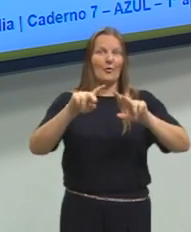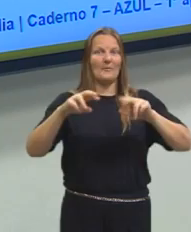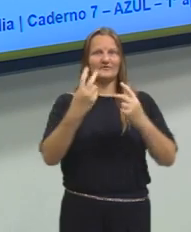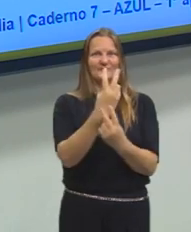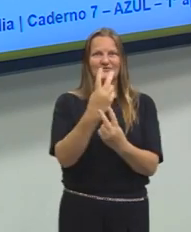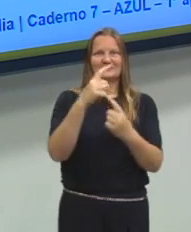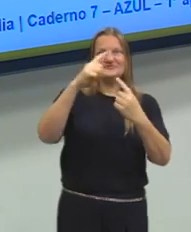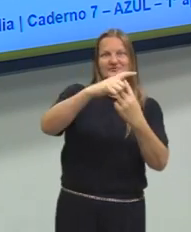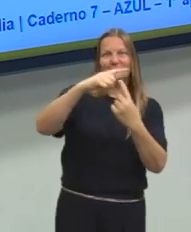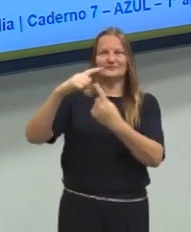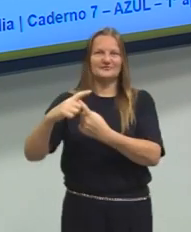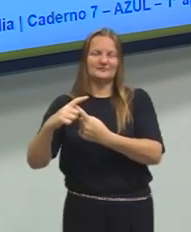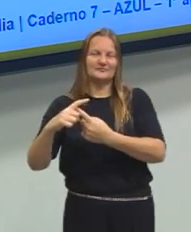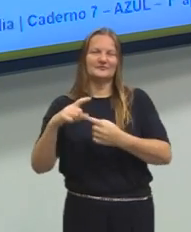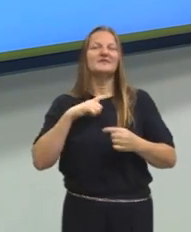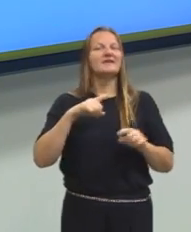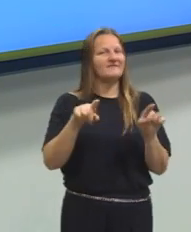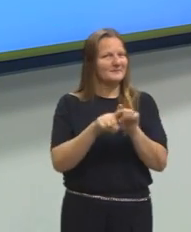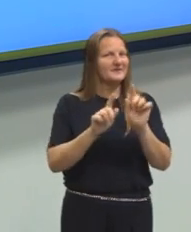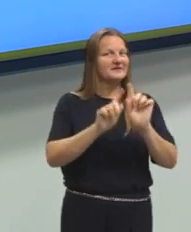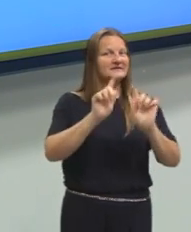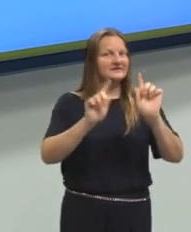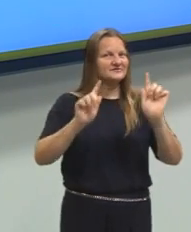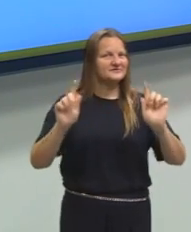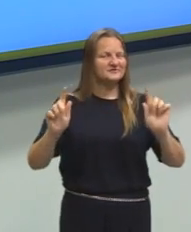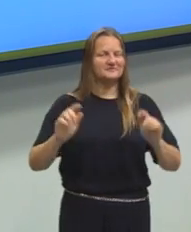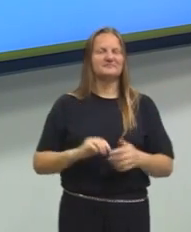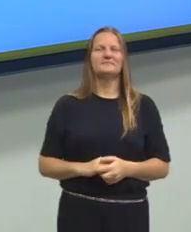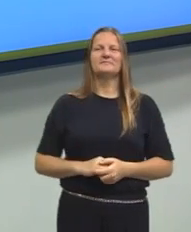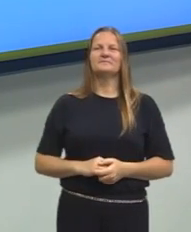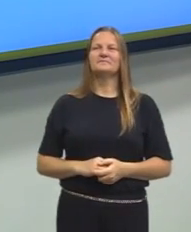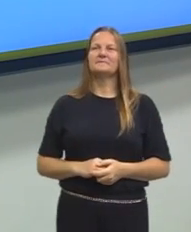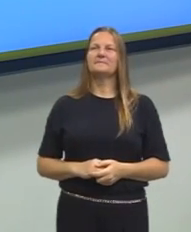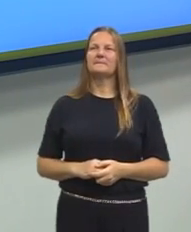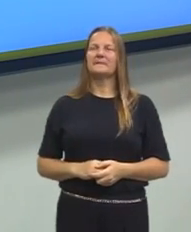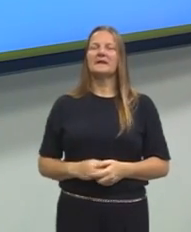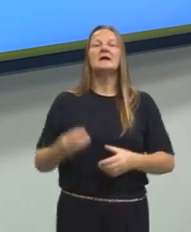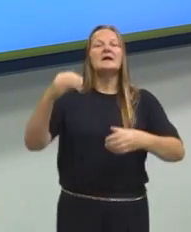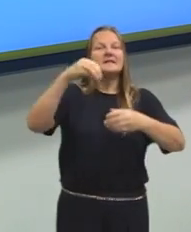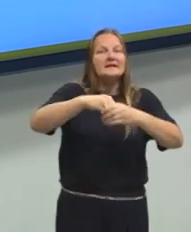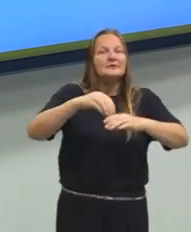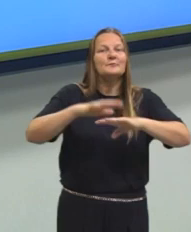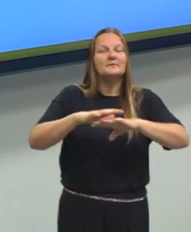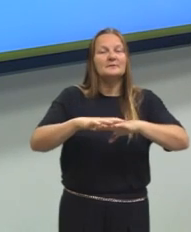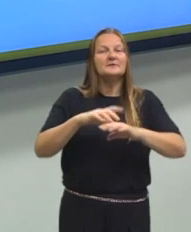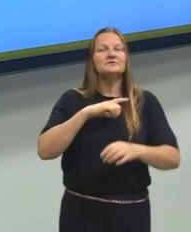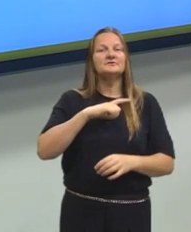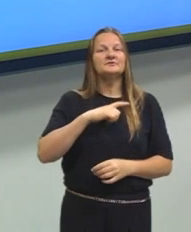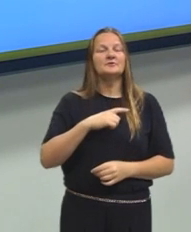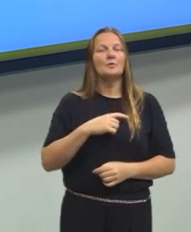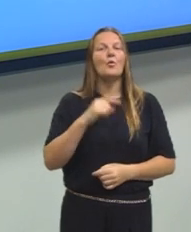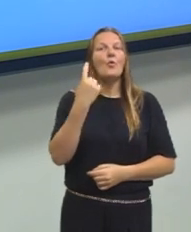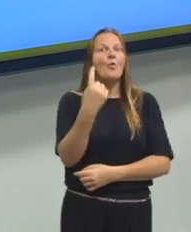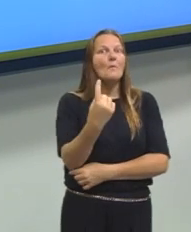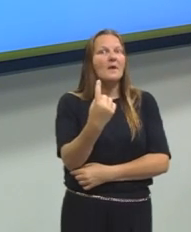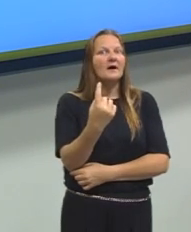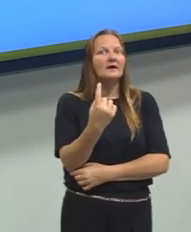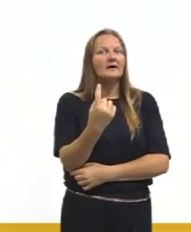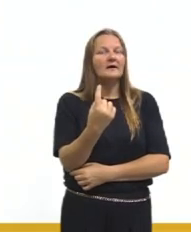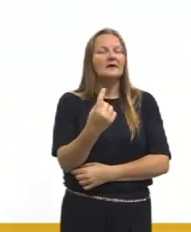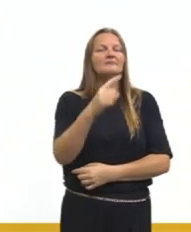tivemos algumas questões. E aí, gente, dentro da matemática, nós tínhamos uma questão que foi